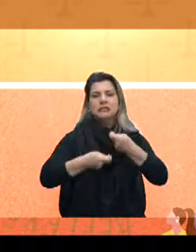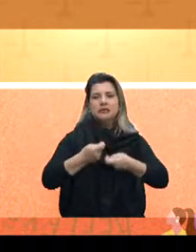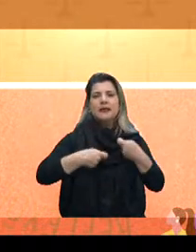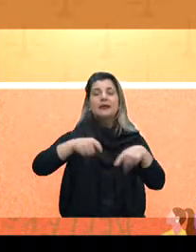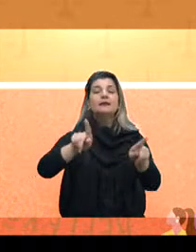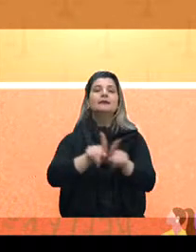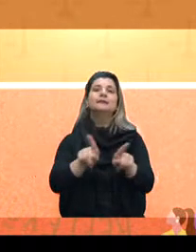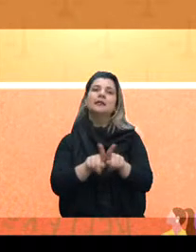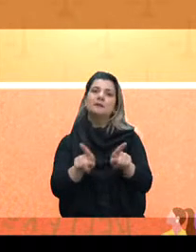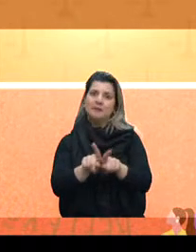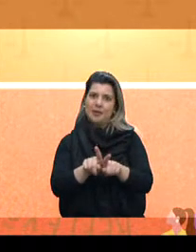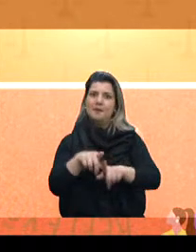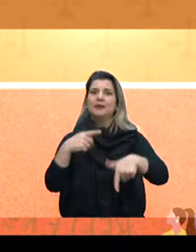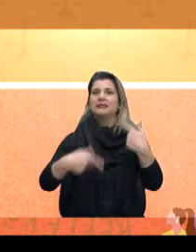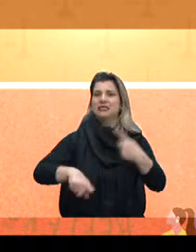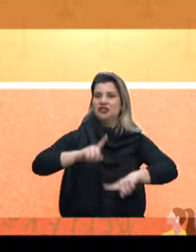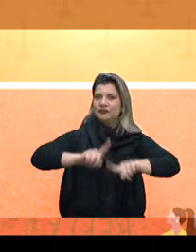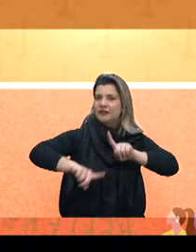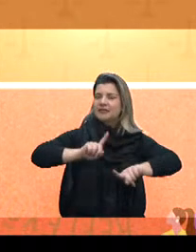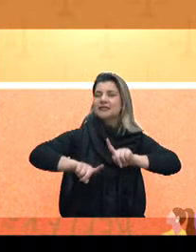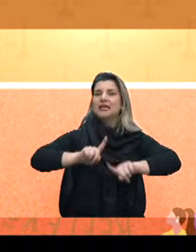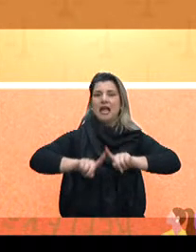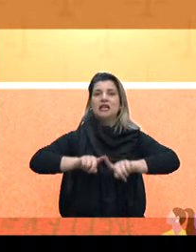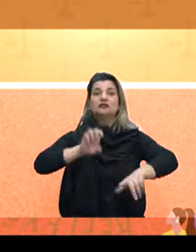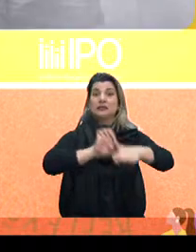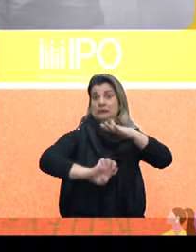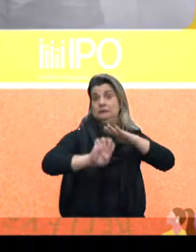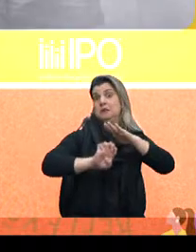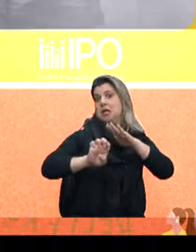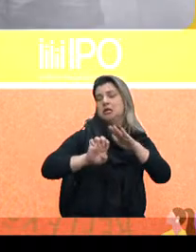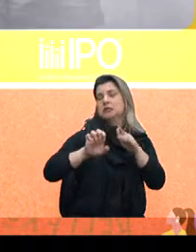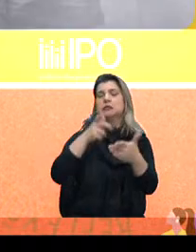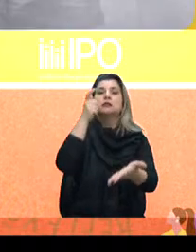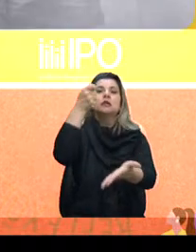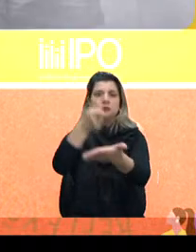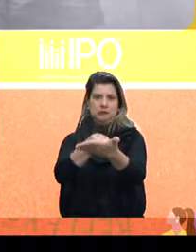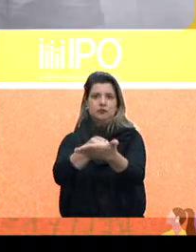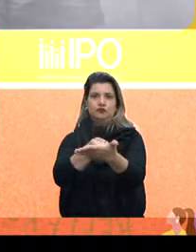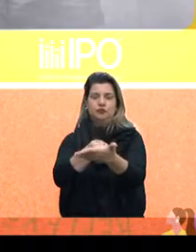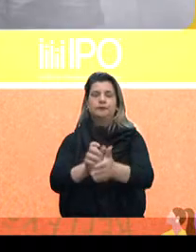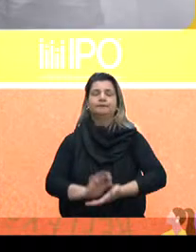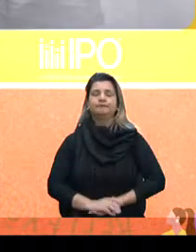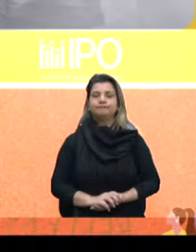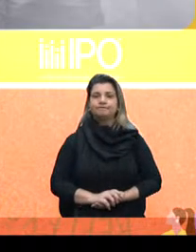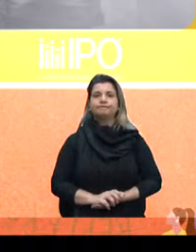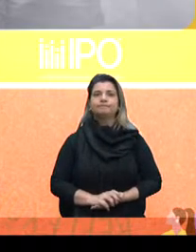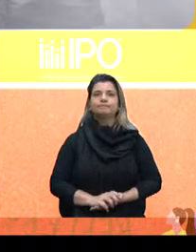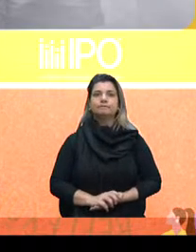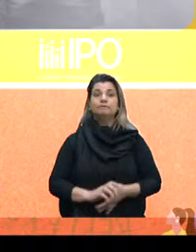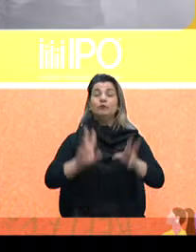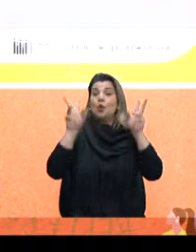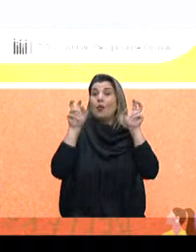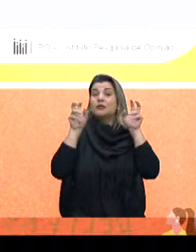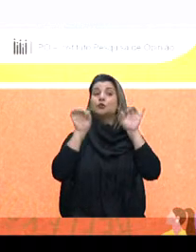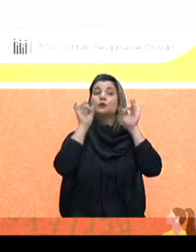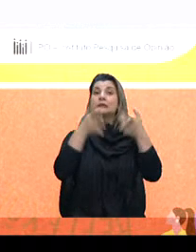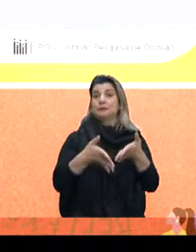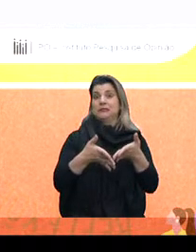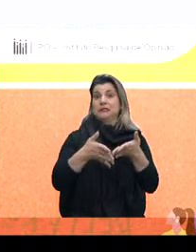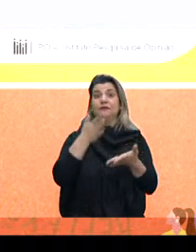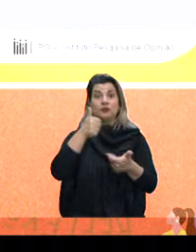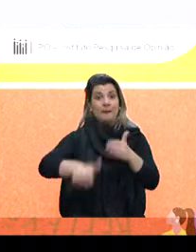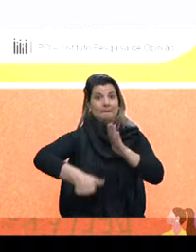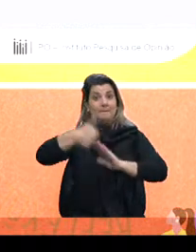até para aquelas demandas que o mercado de trabalho exige. Então, é um olhar que precisa ser feito. O tema específico da primeira infância,